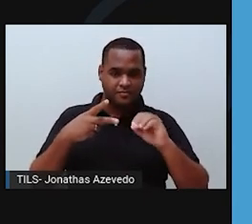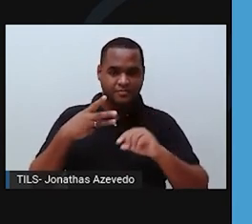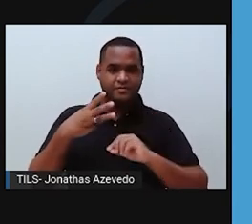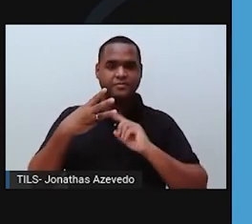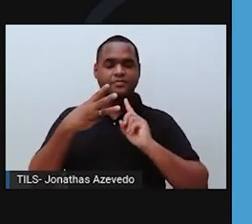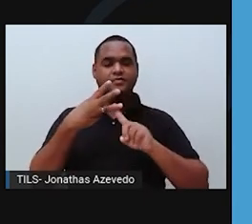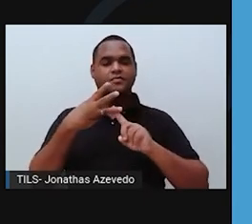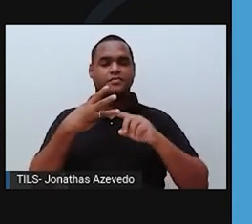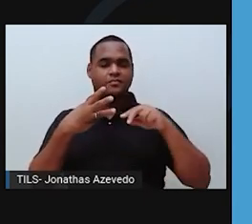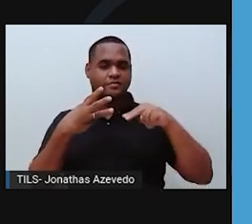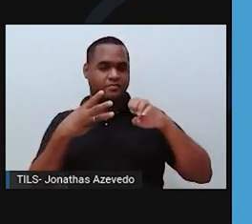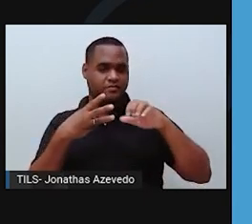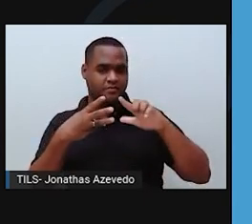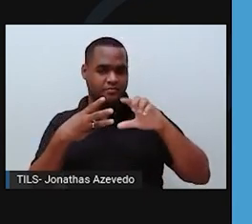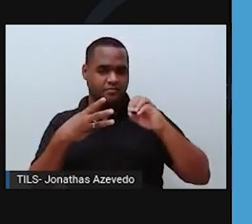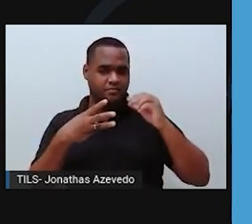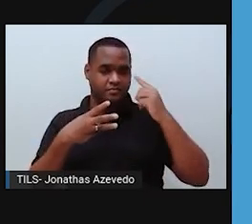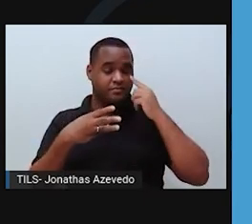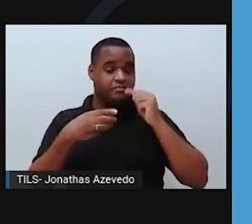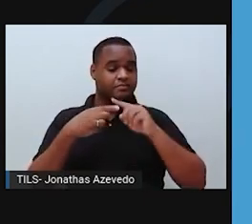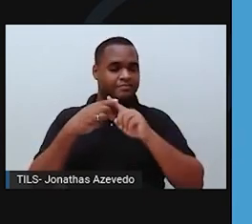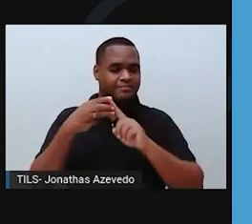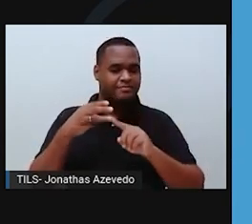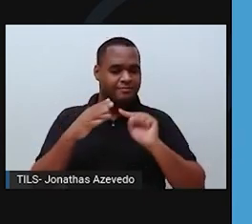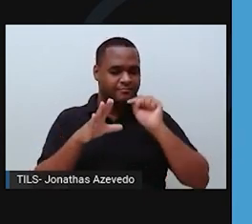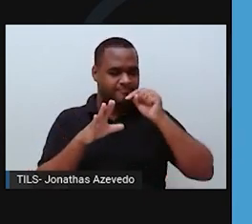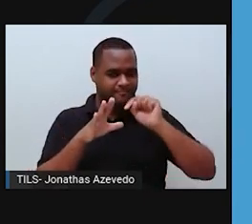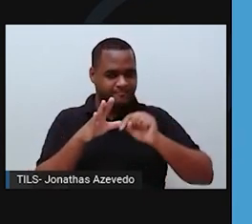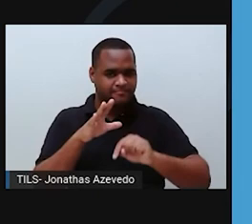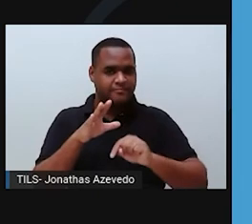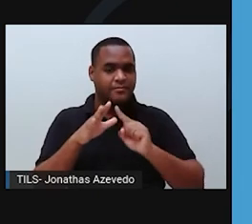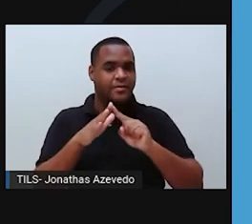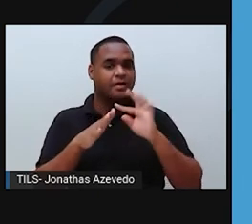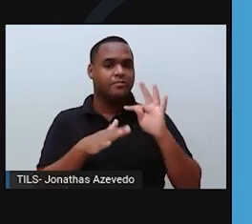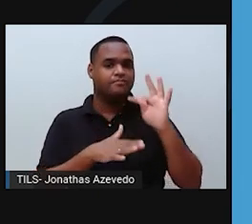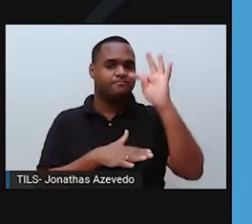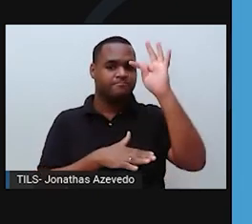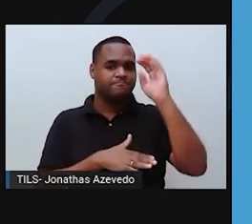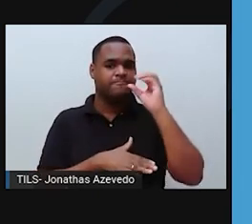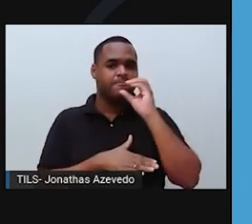e o núcleo. Quanto mais profundidade, maior a temperatura.